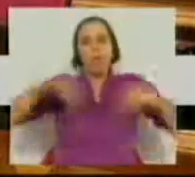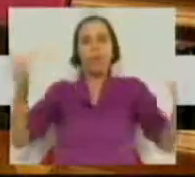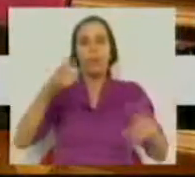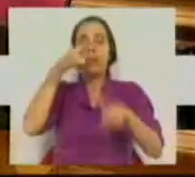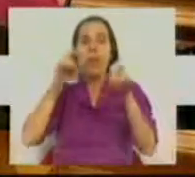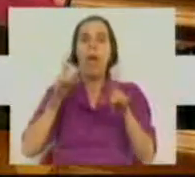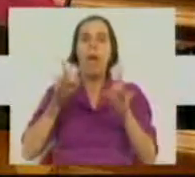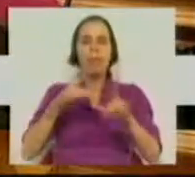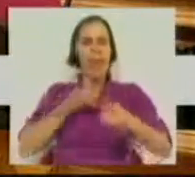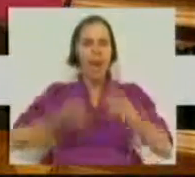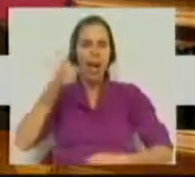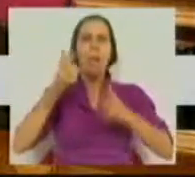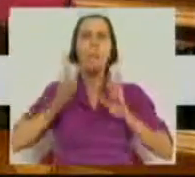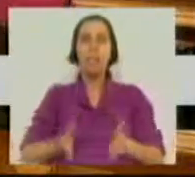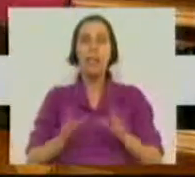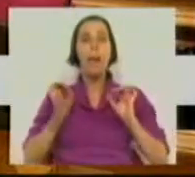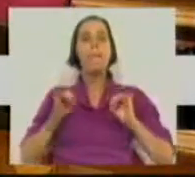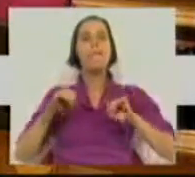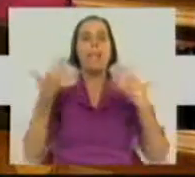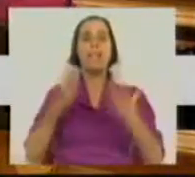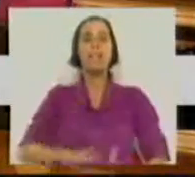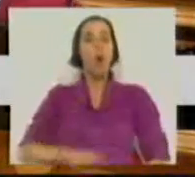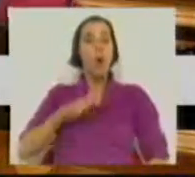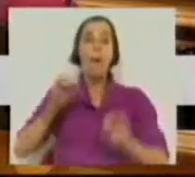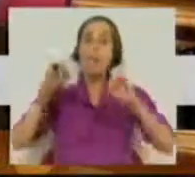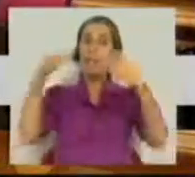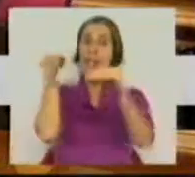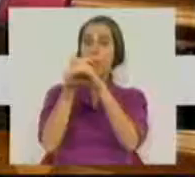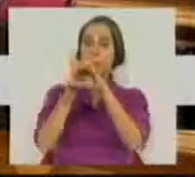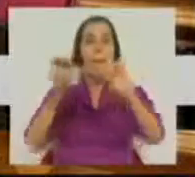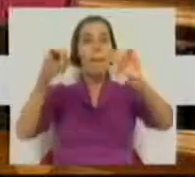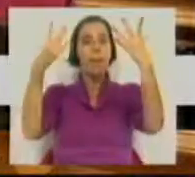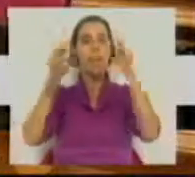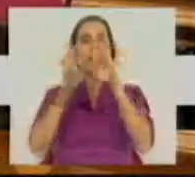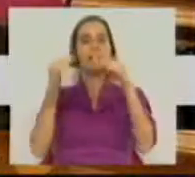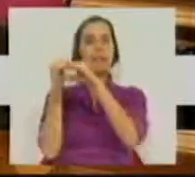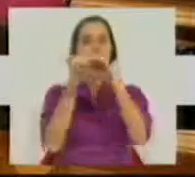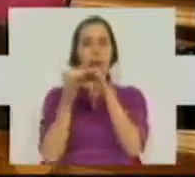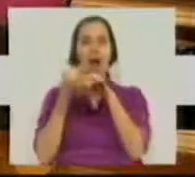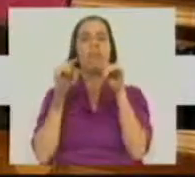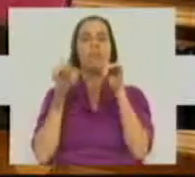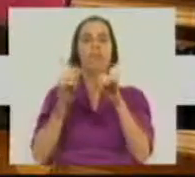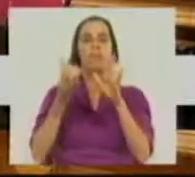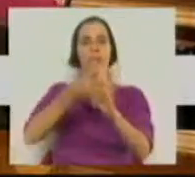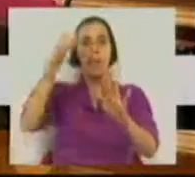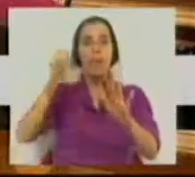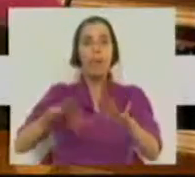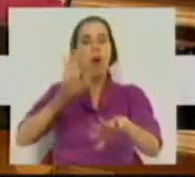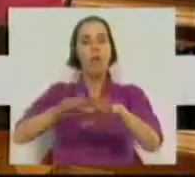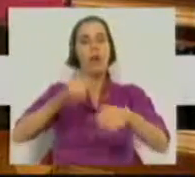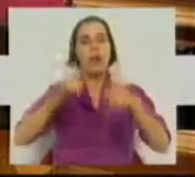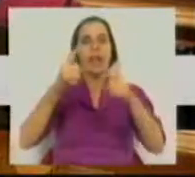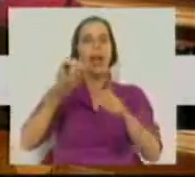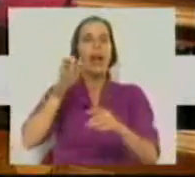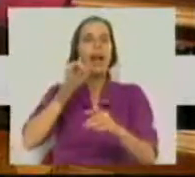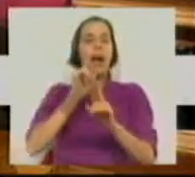É isto que é preciso ser denunciado. O princípio da confiança, o princípio da igualdade, princípio da proporcionalidade serão eliminados em nome do princípio da